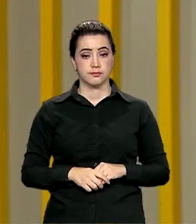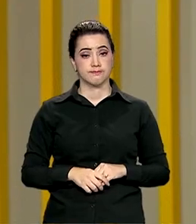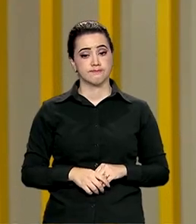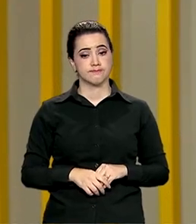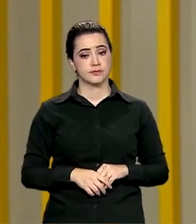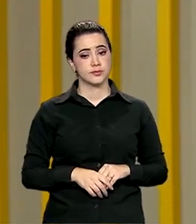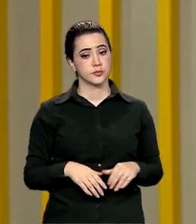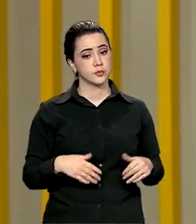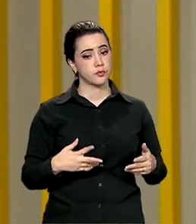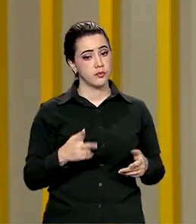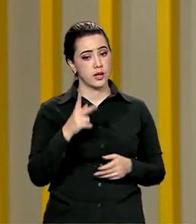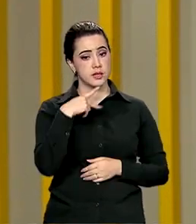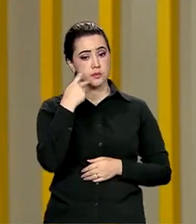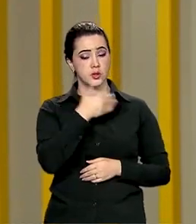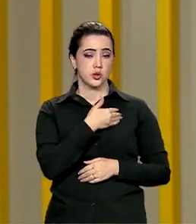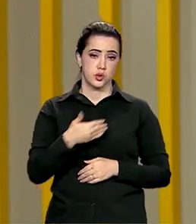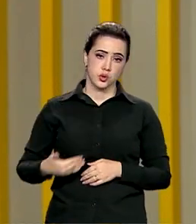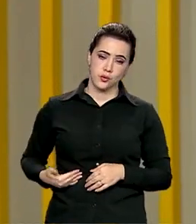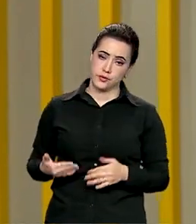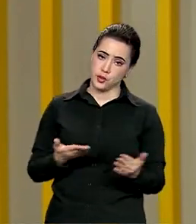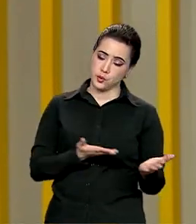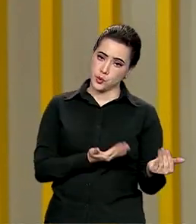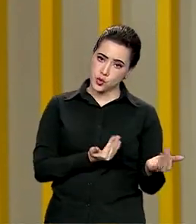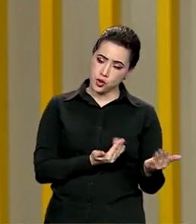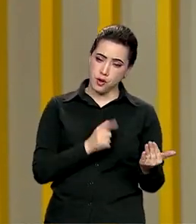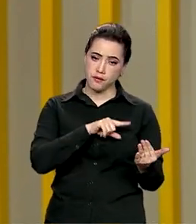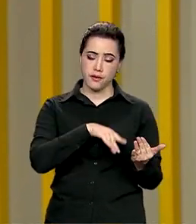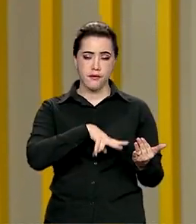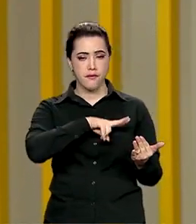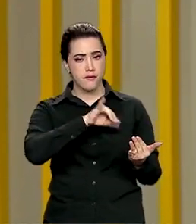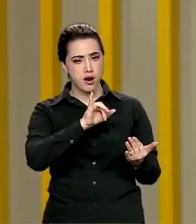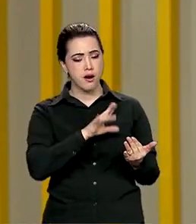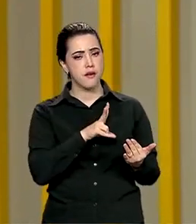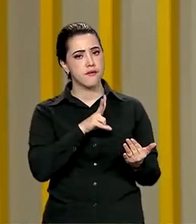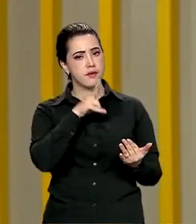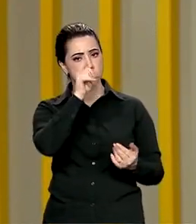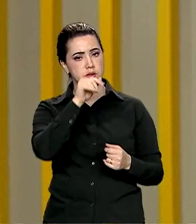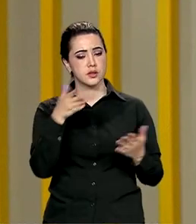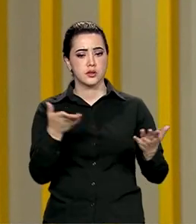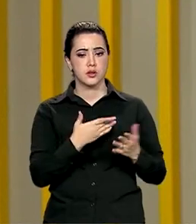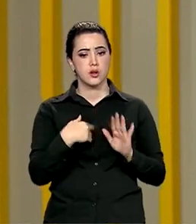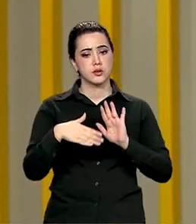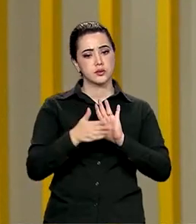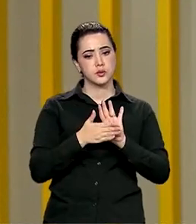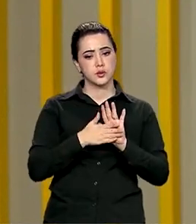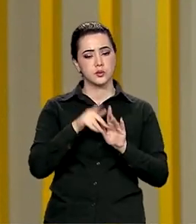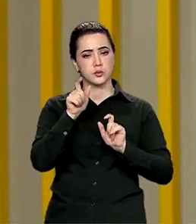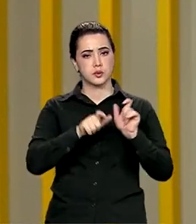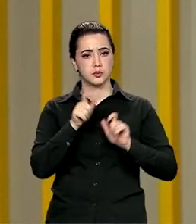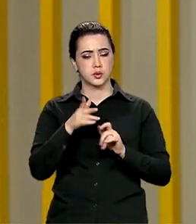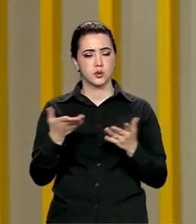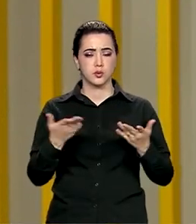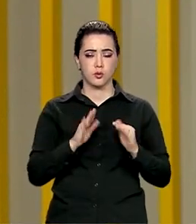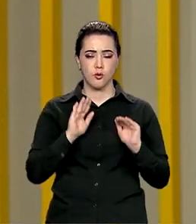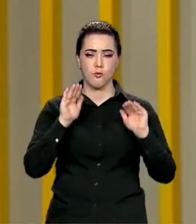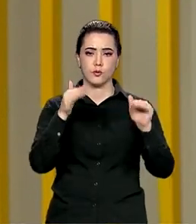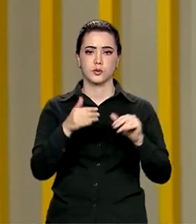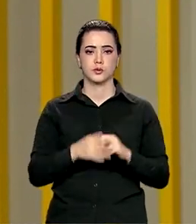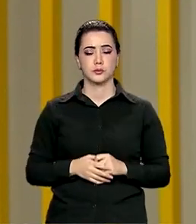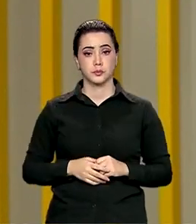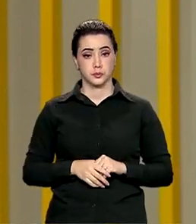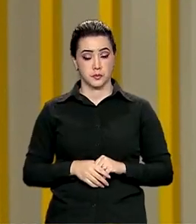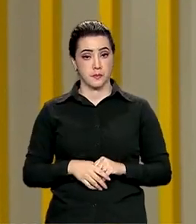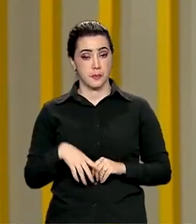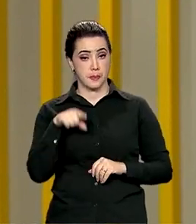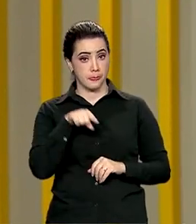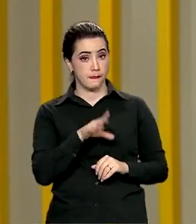As políticas públicas para os jovens no Brasil vão ganhar força com o protagonismo do público ao qual elas se destinam. A